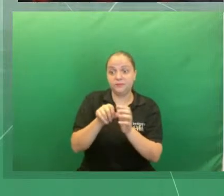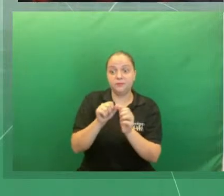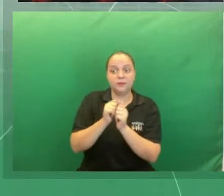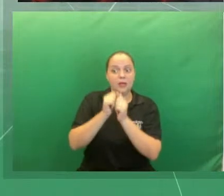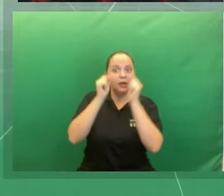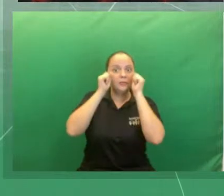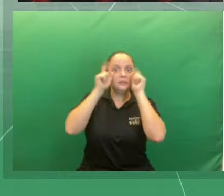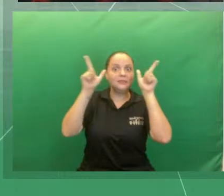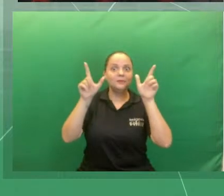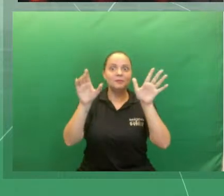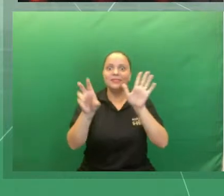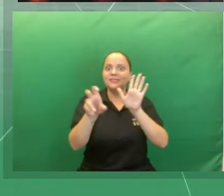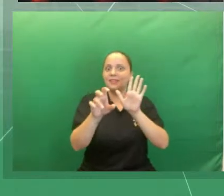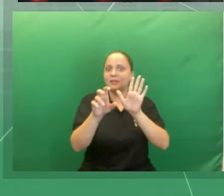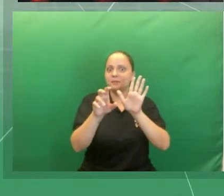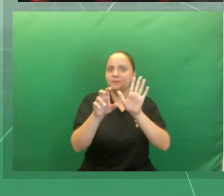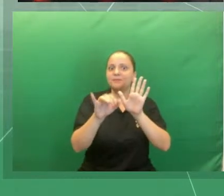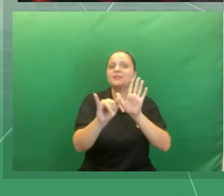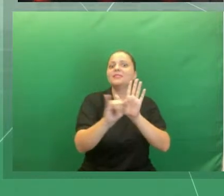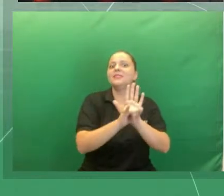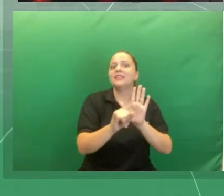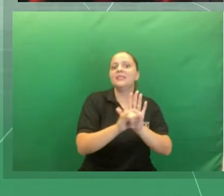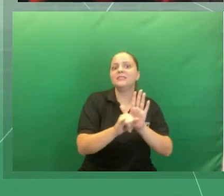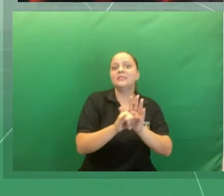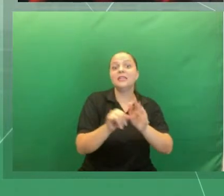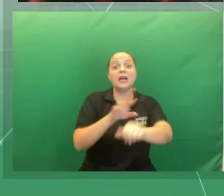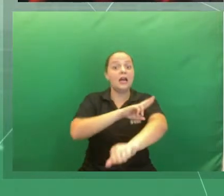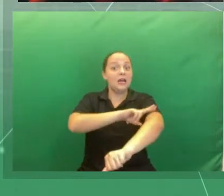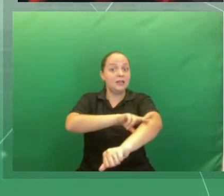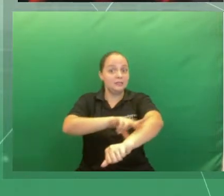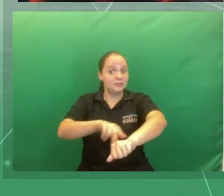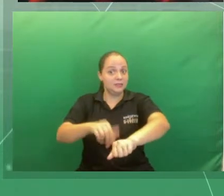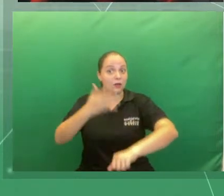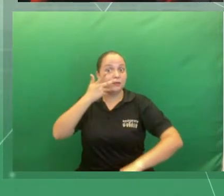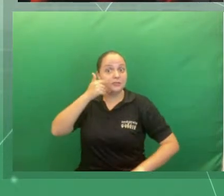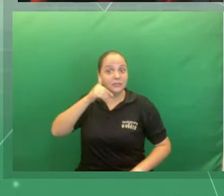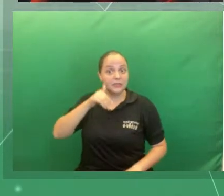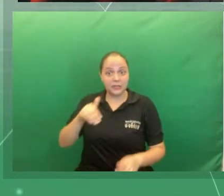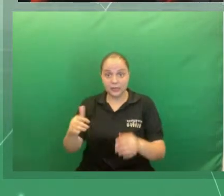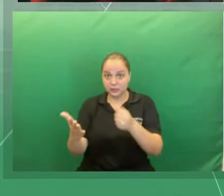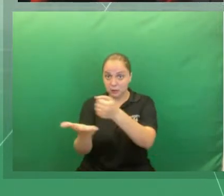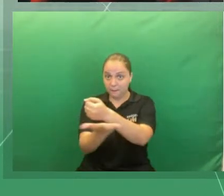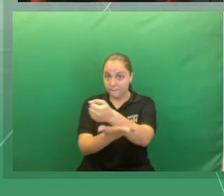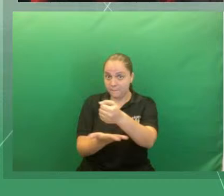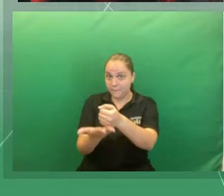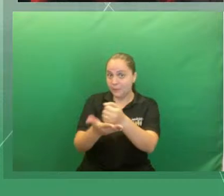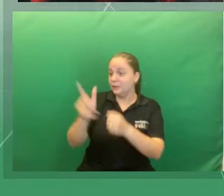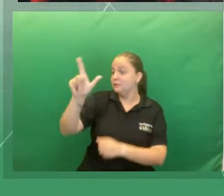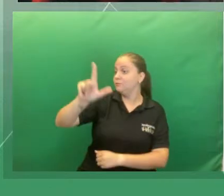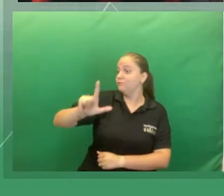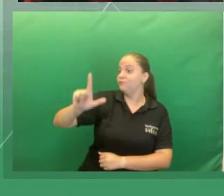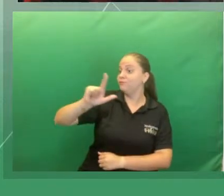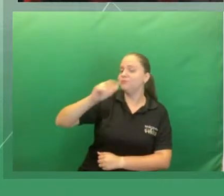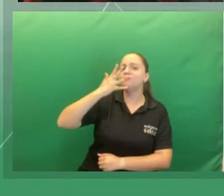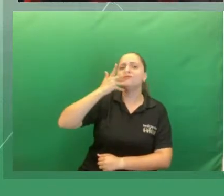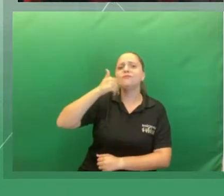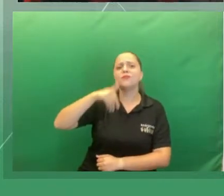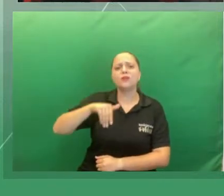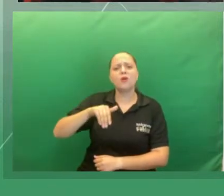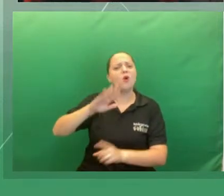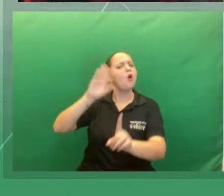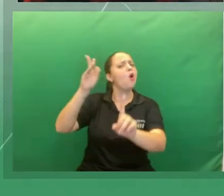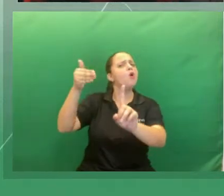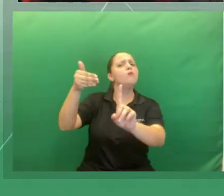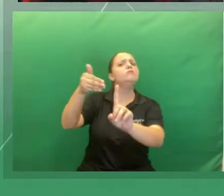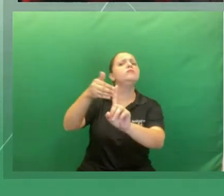a identidade racial da criança a partir da literatura infantil. O objetivo geral